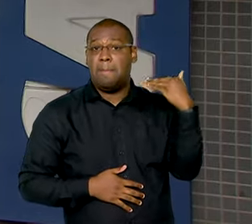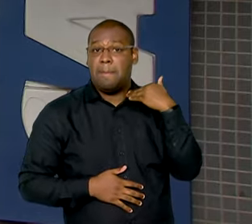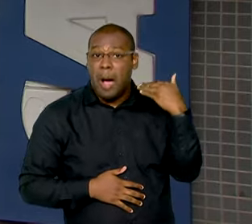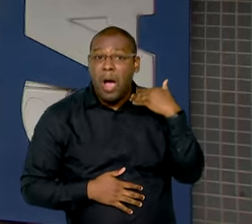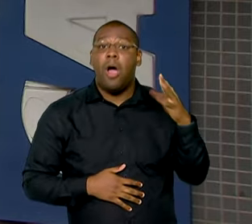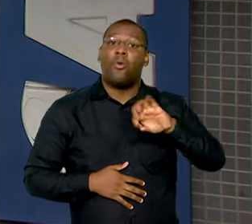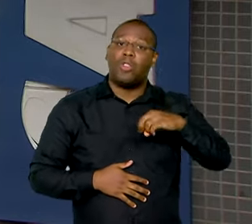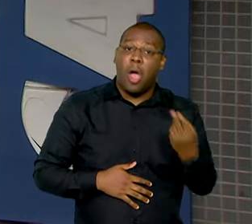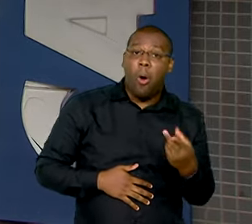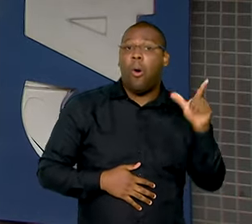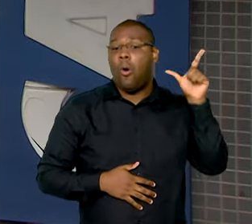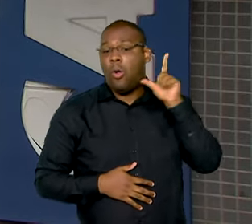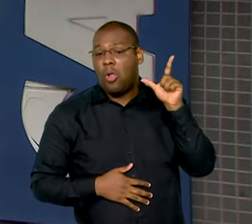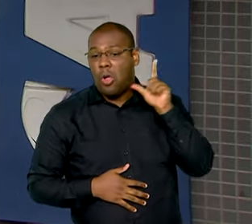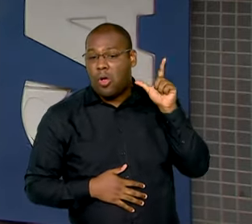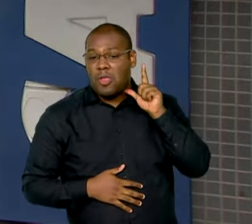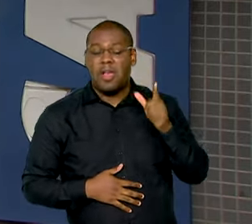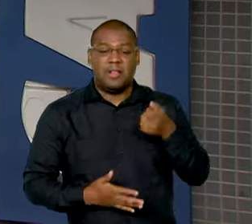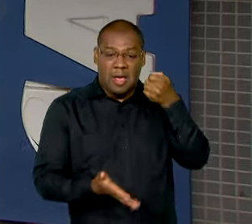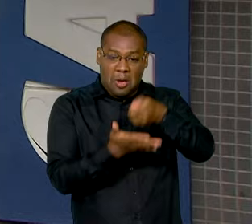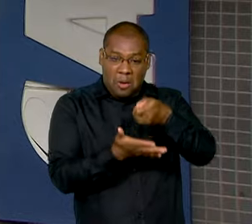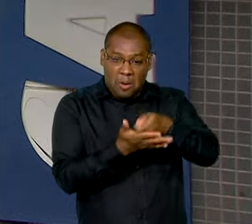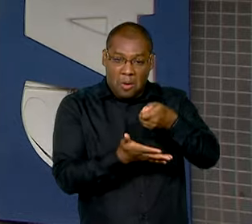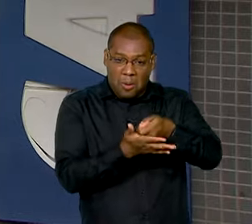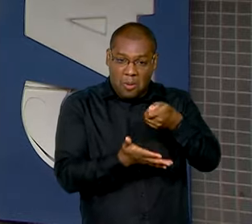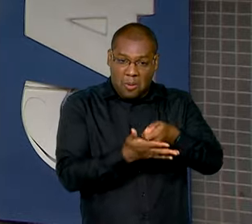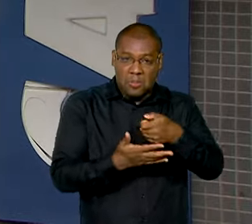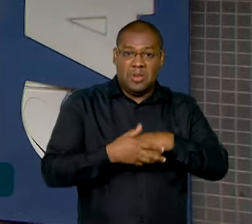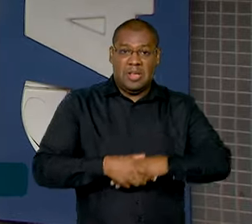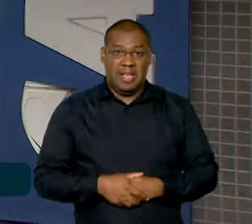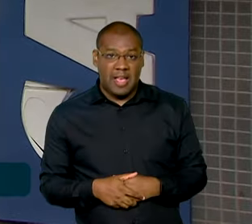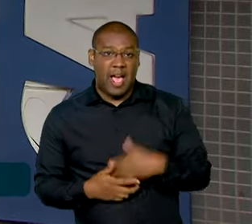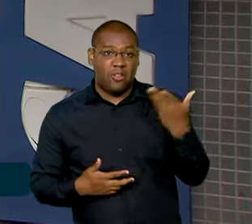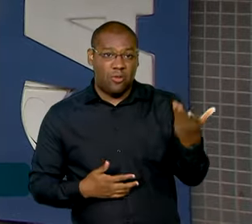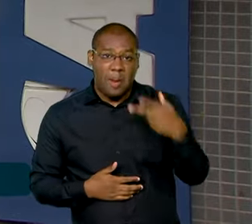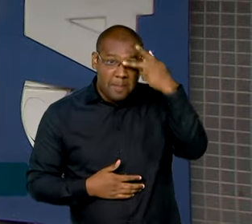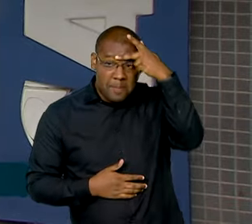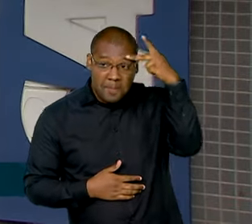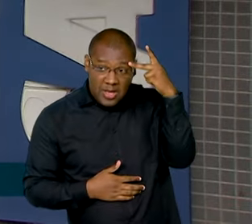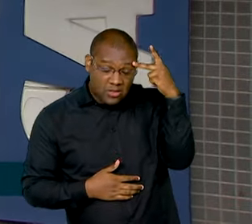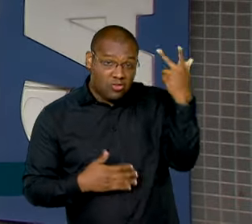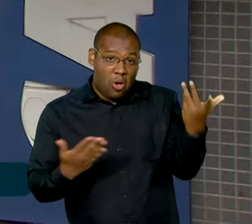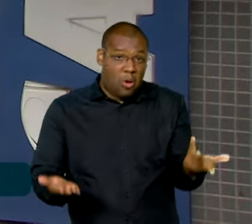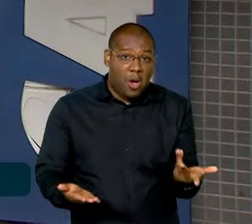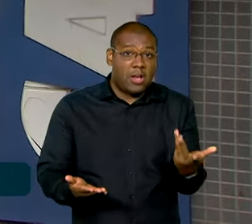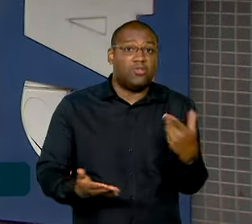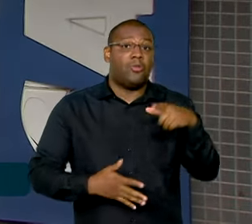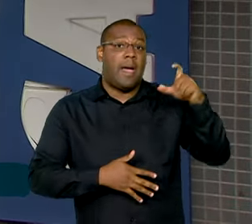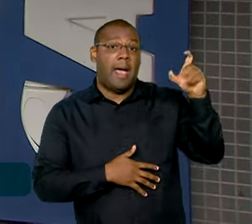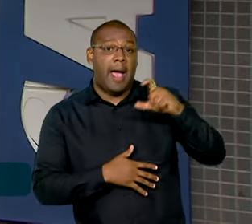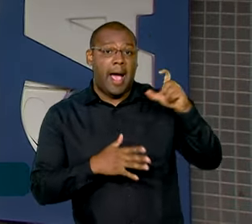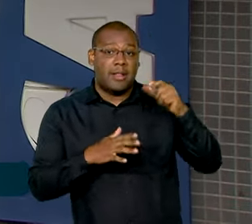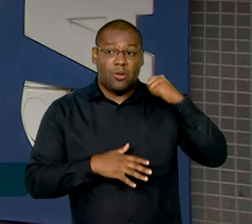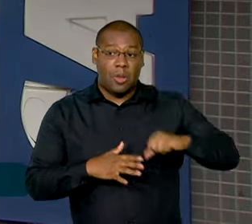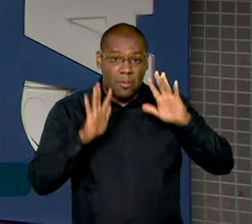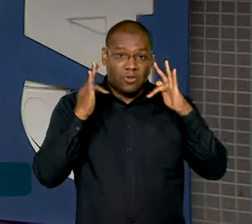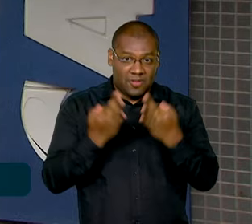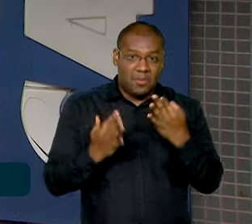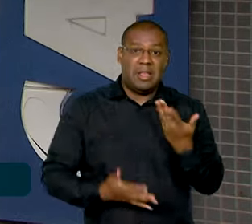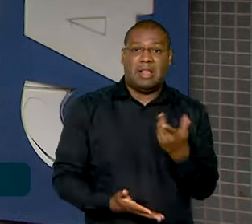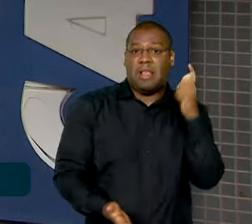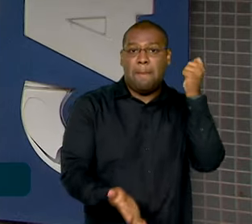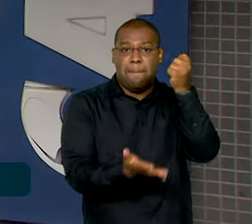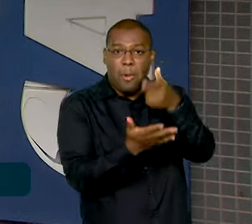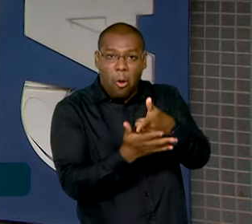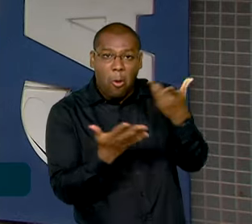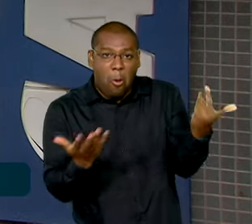condicionarem o saque do Bolsa Família à compra de algum produto, como uma raspadinha, por exemplo. Caso o beneficiário se sinta